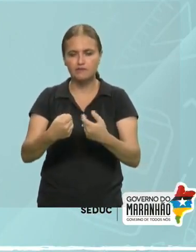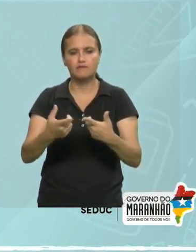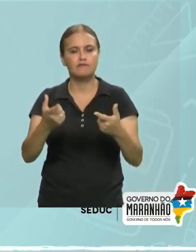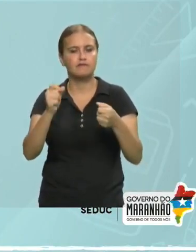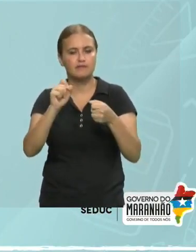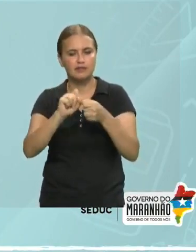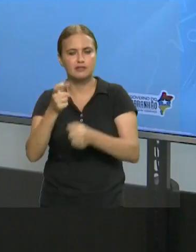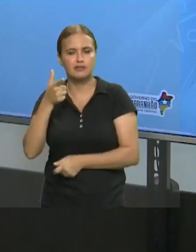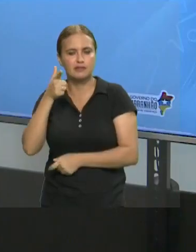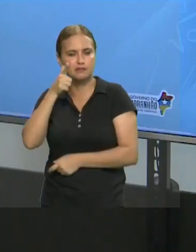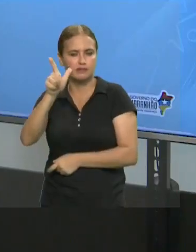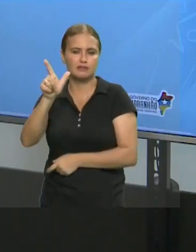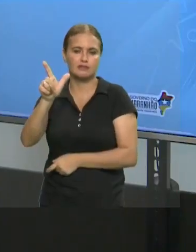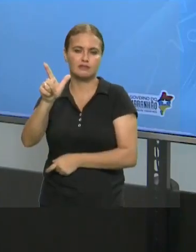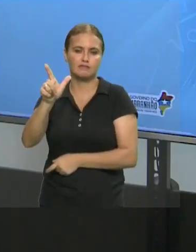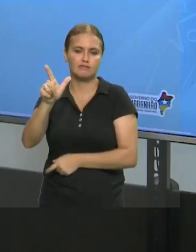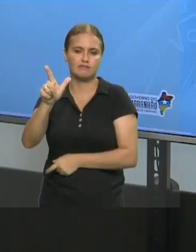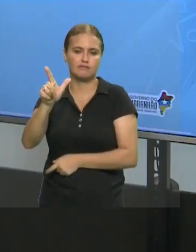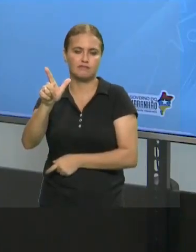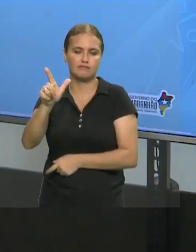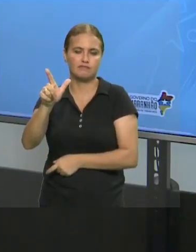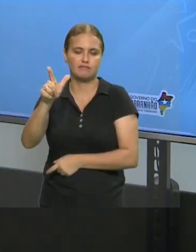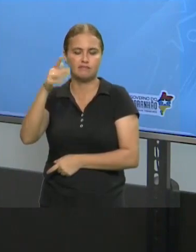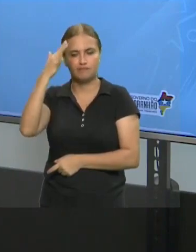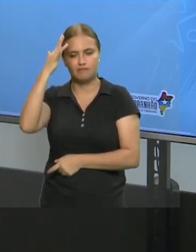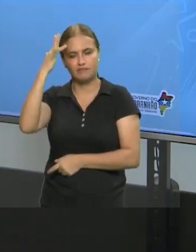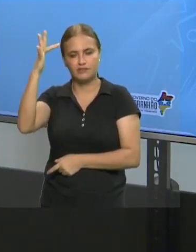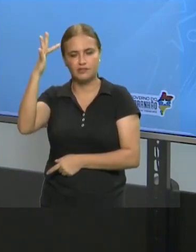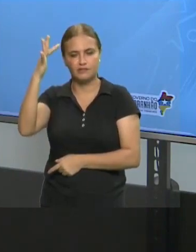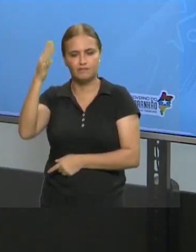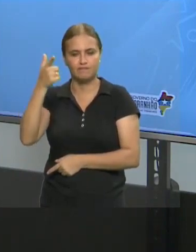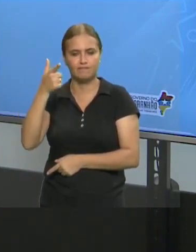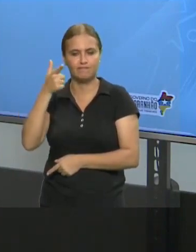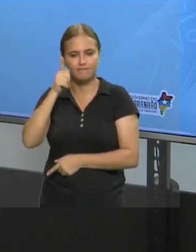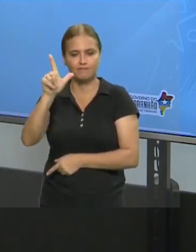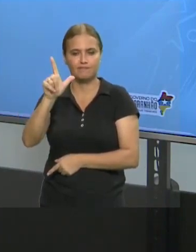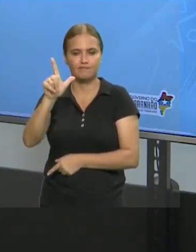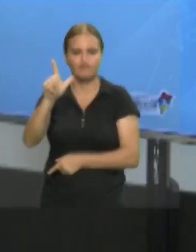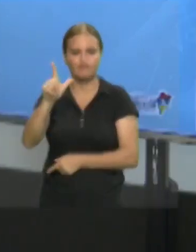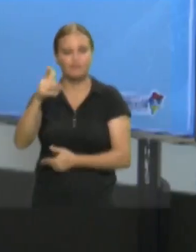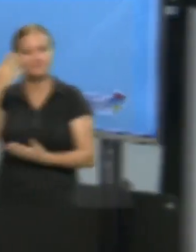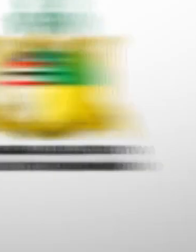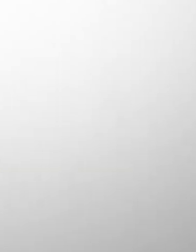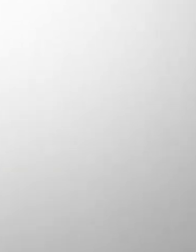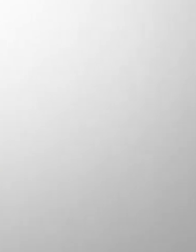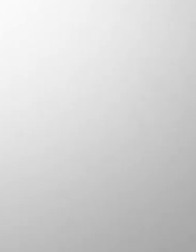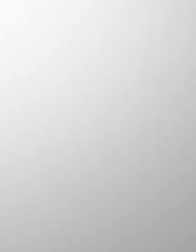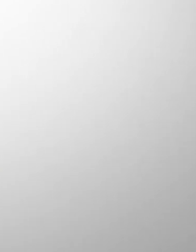vamos realizar os nossos sonhos. Muito obrigada e até a próxima aula!